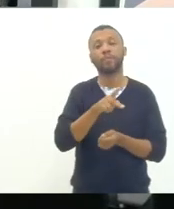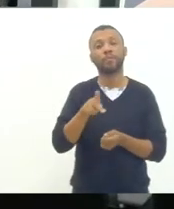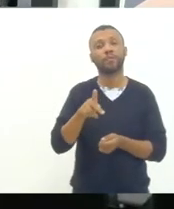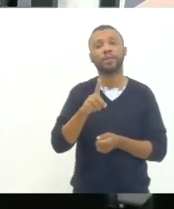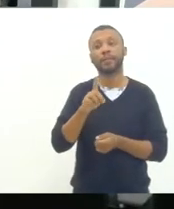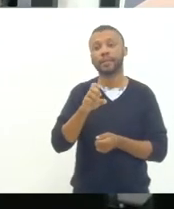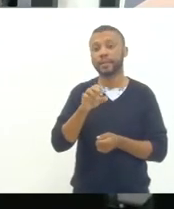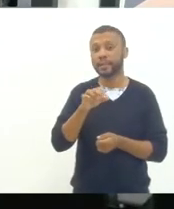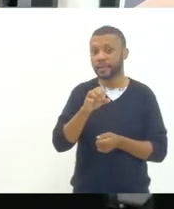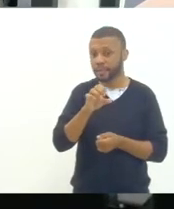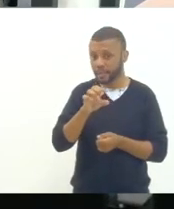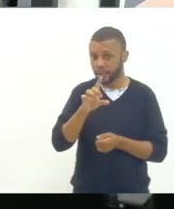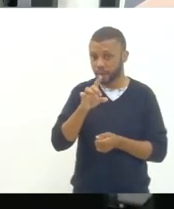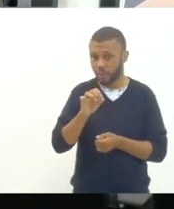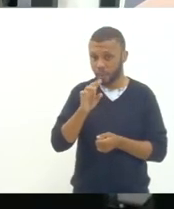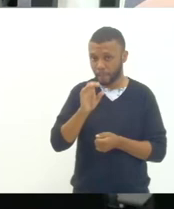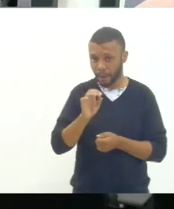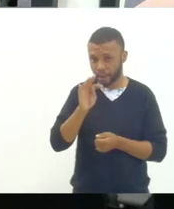presente obrigado Denise